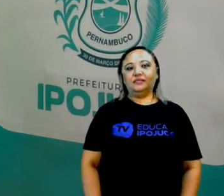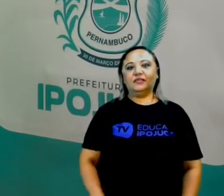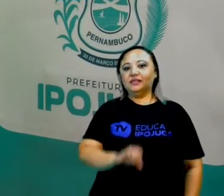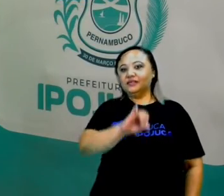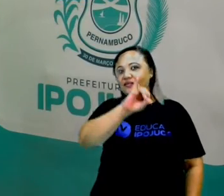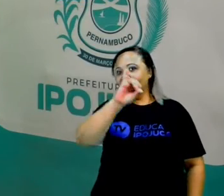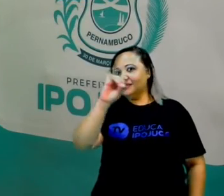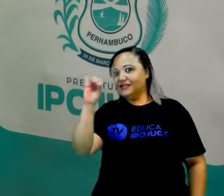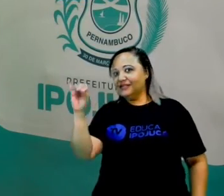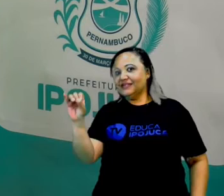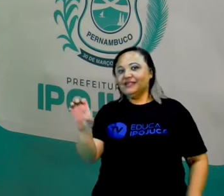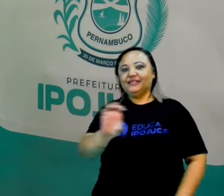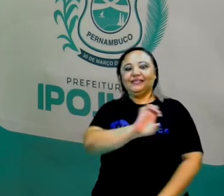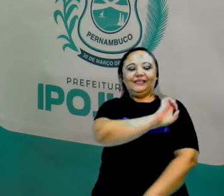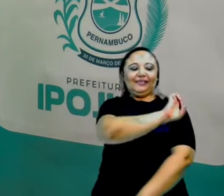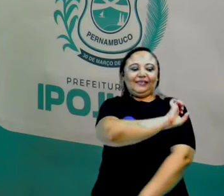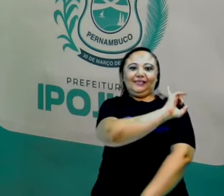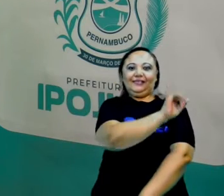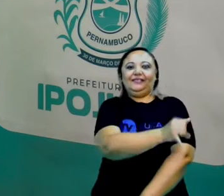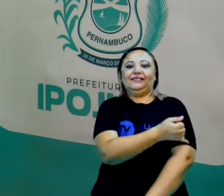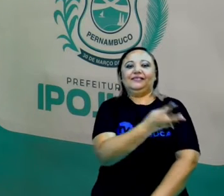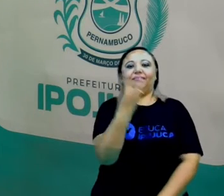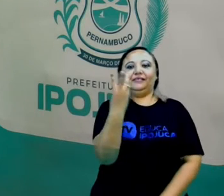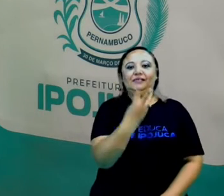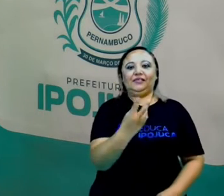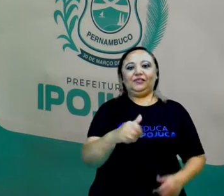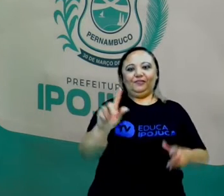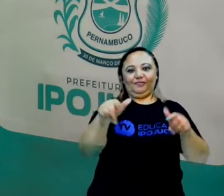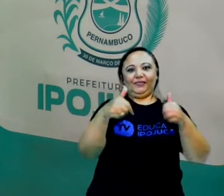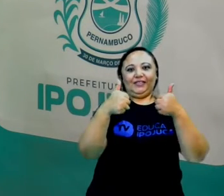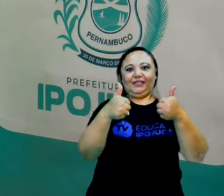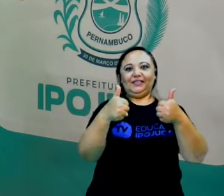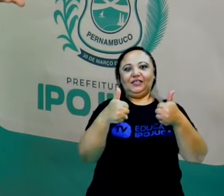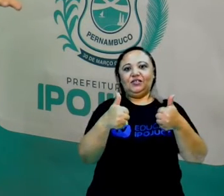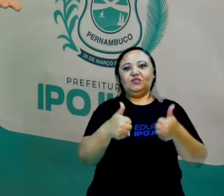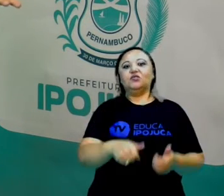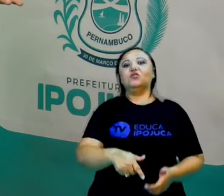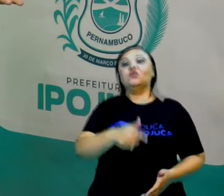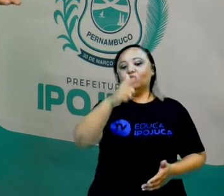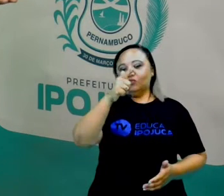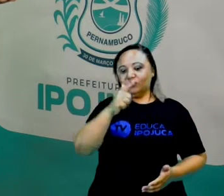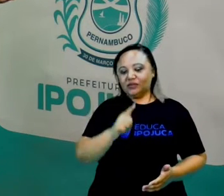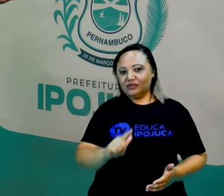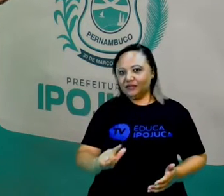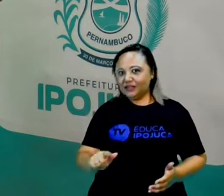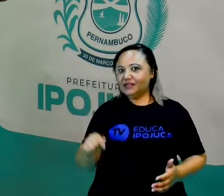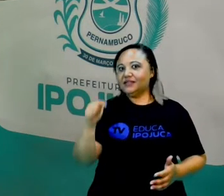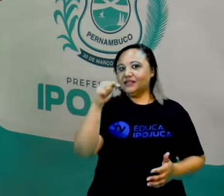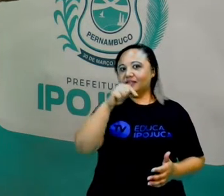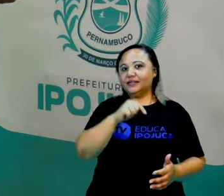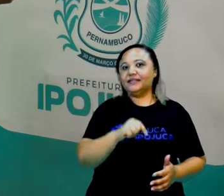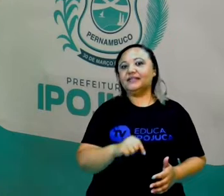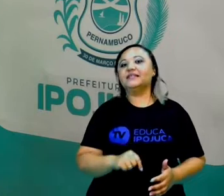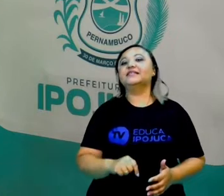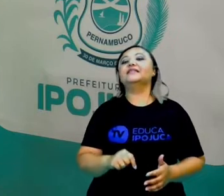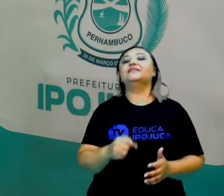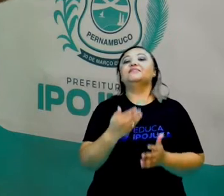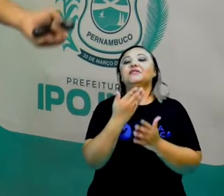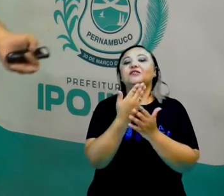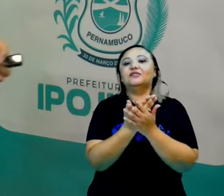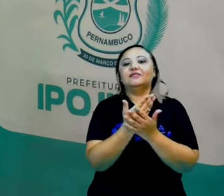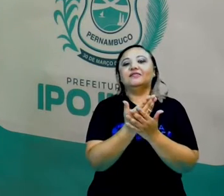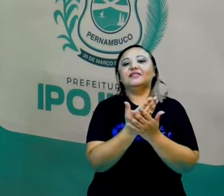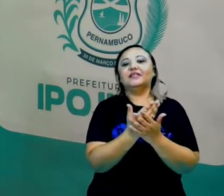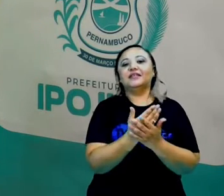Olá, Ejatrês! Como vocês estão? Tudo bem? Mais um encontro nosso. Espero que